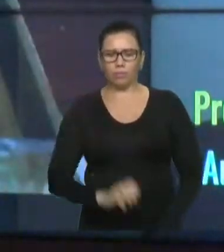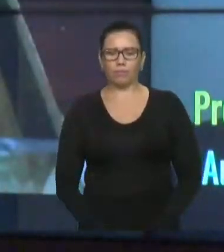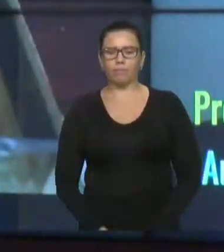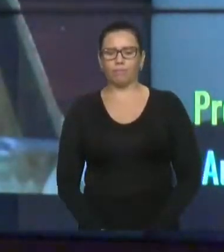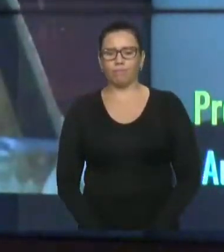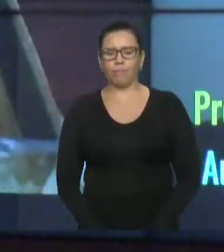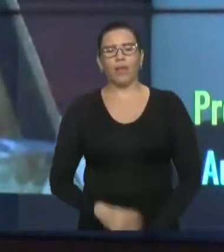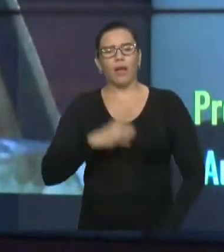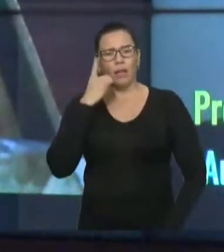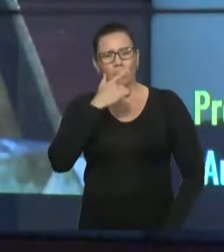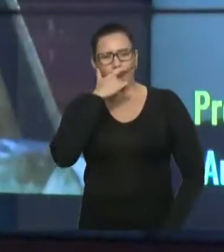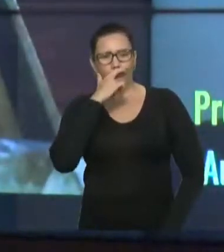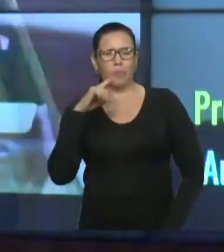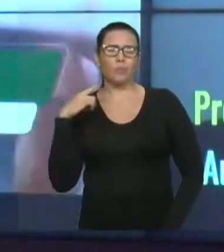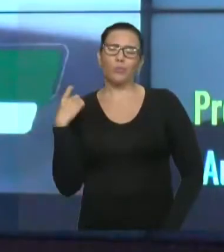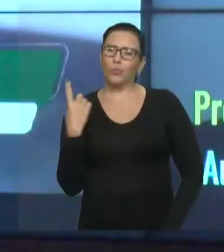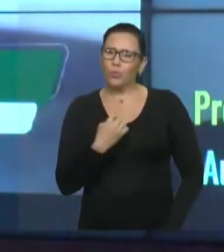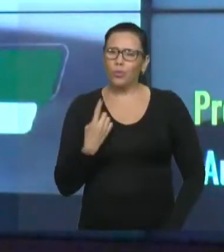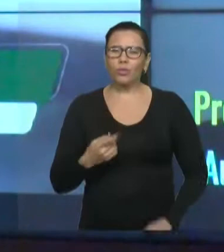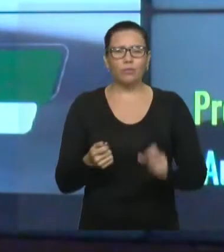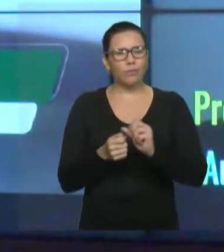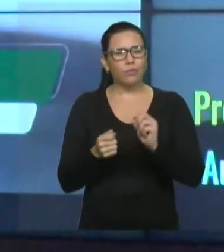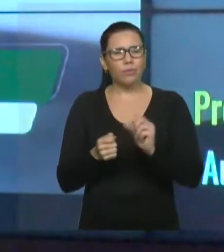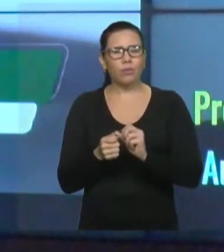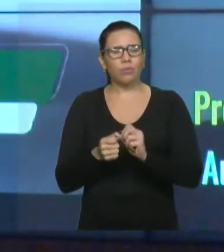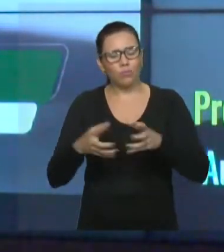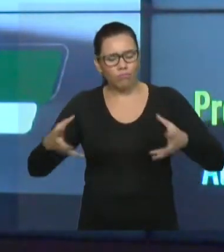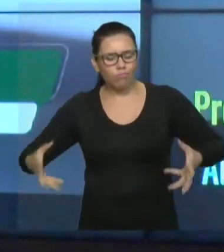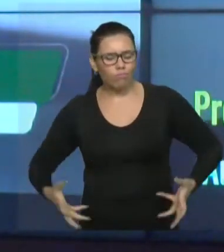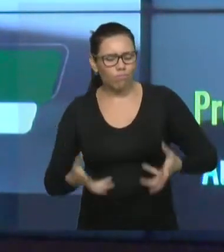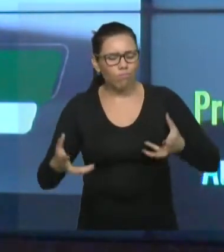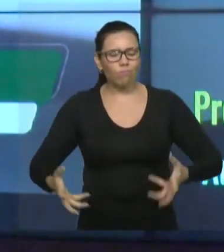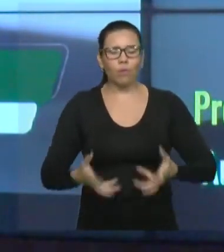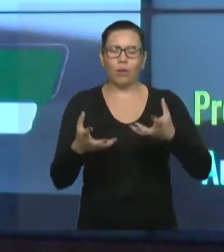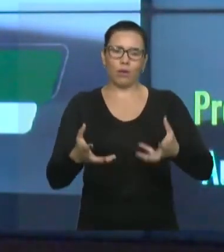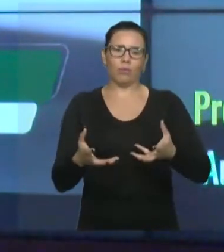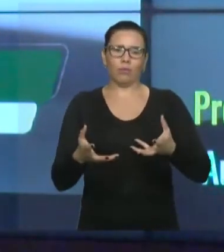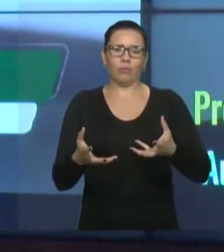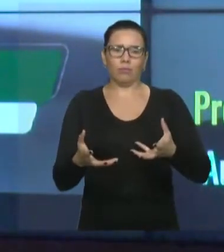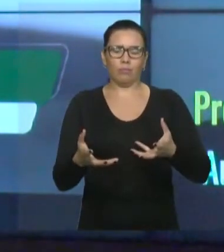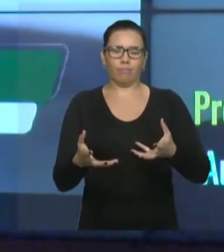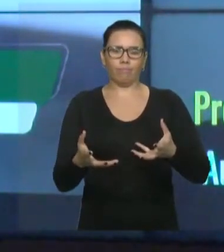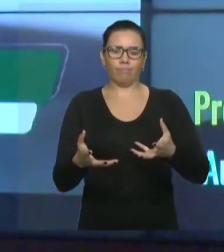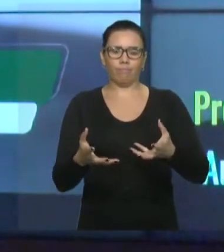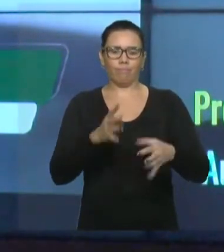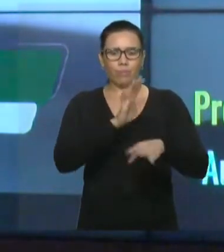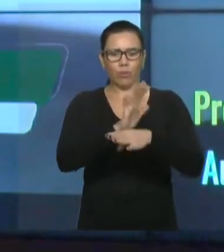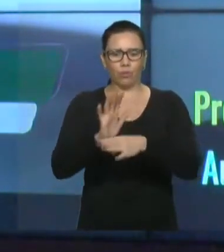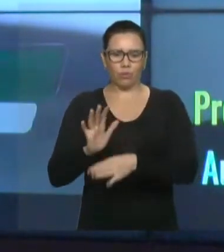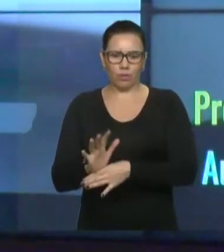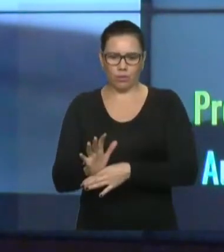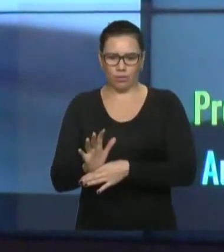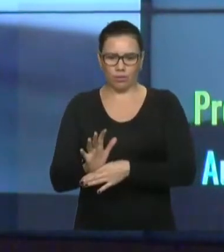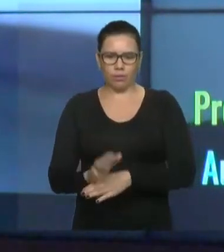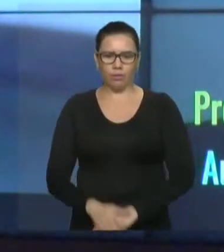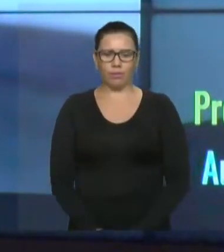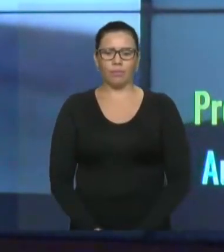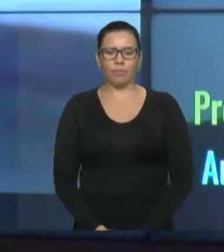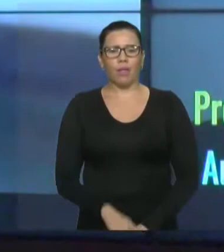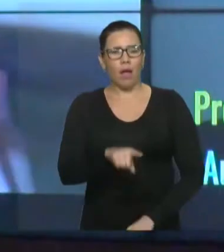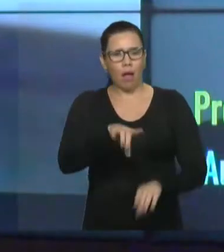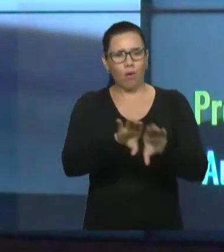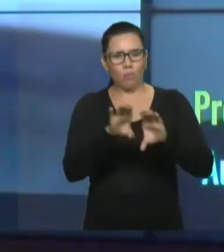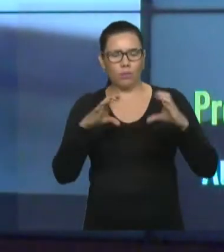empreendimento capaz de mudar a realidade da comunidade. O assentamento recebeu assistência